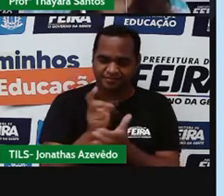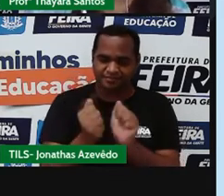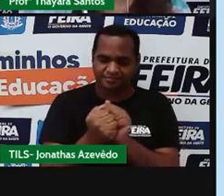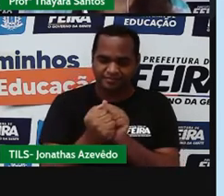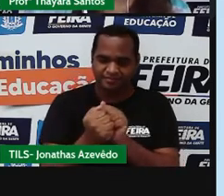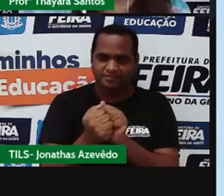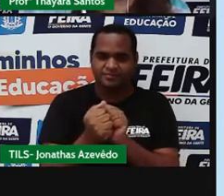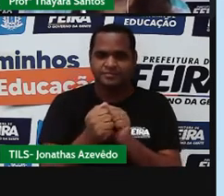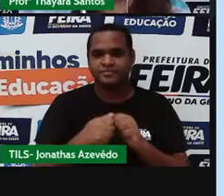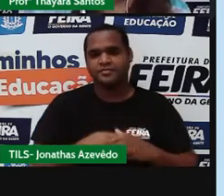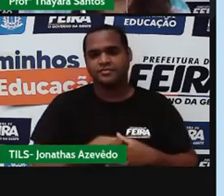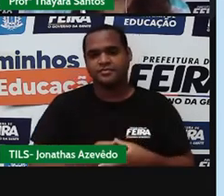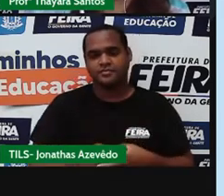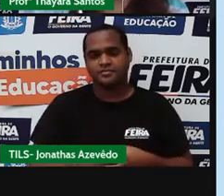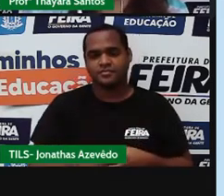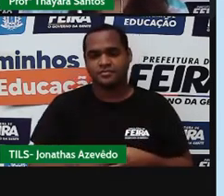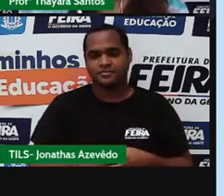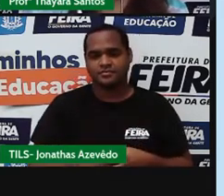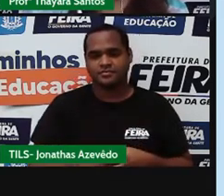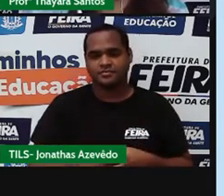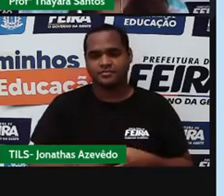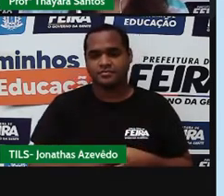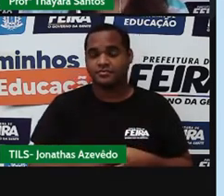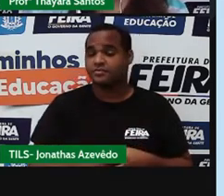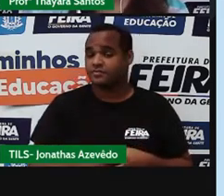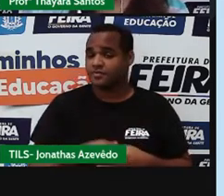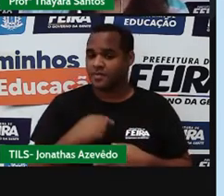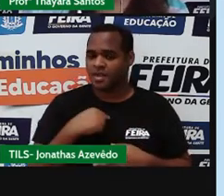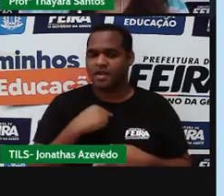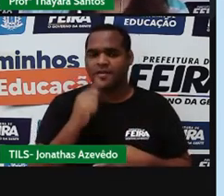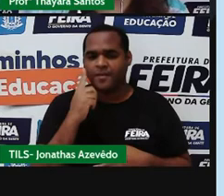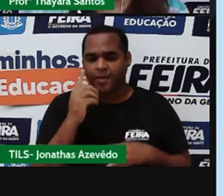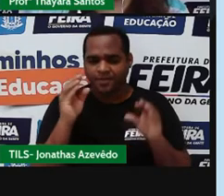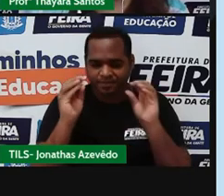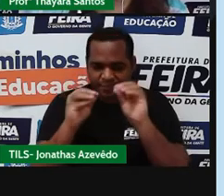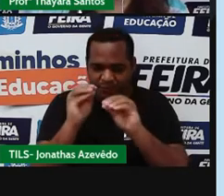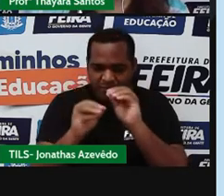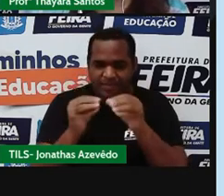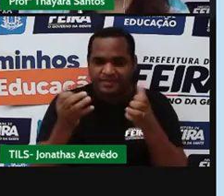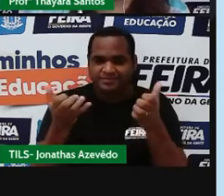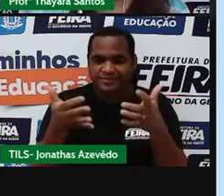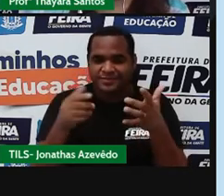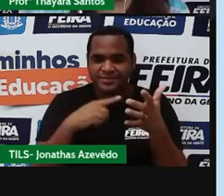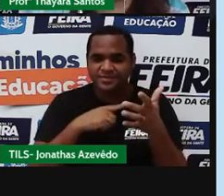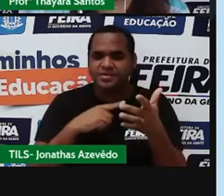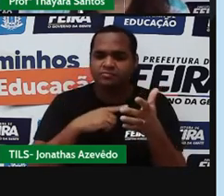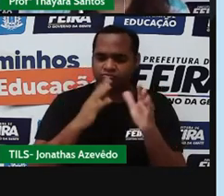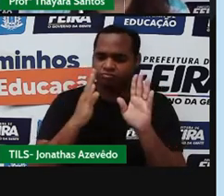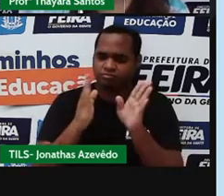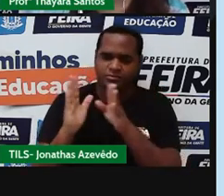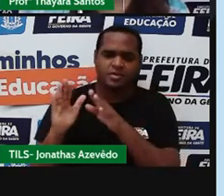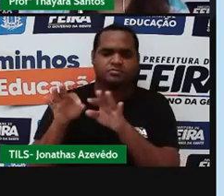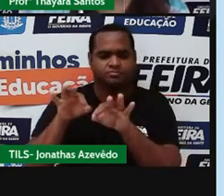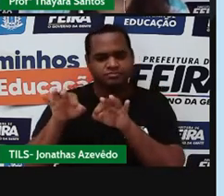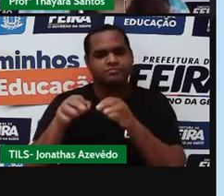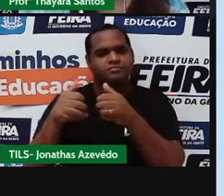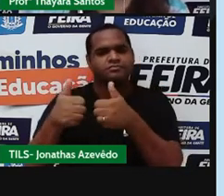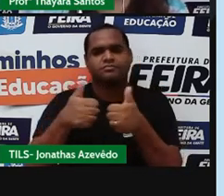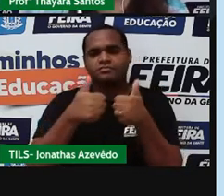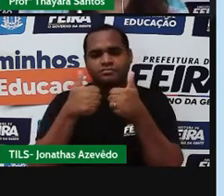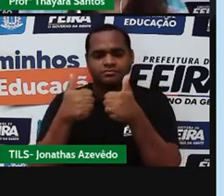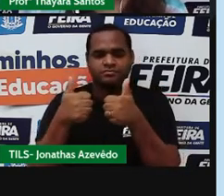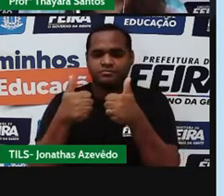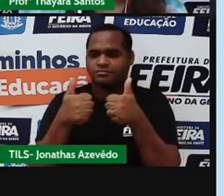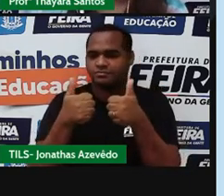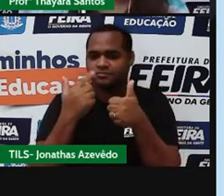Consigo fazer alguma coisa só se eu colocasse de novo lá, naquela que a gente já tem formada. Vamos ver se vai dar para